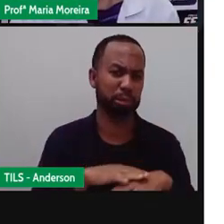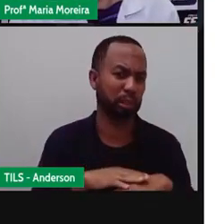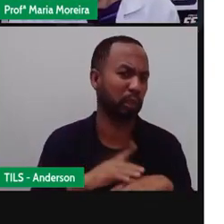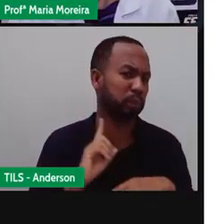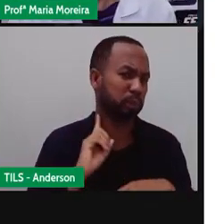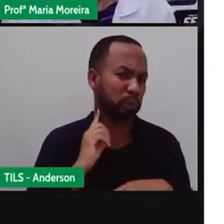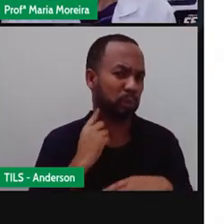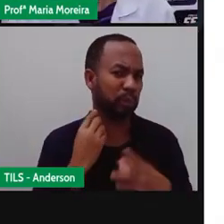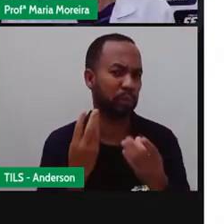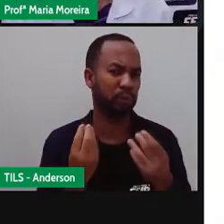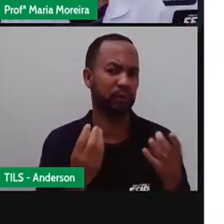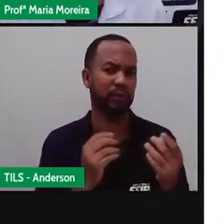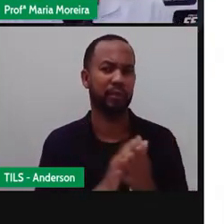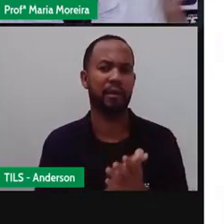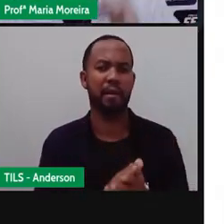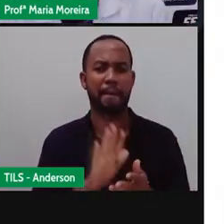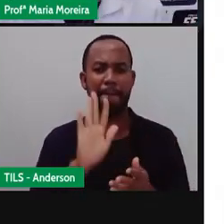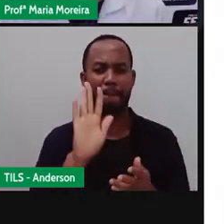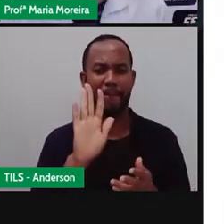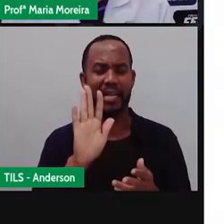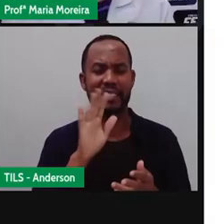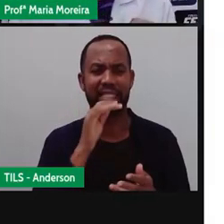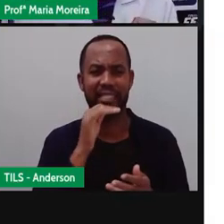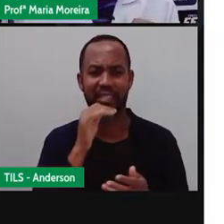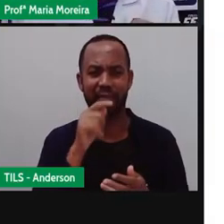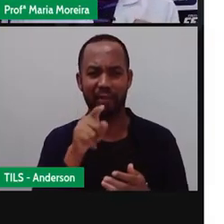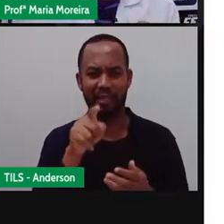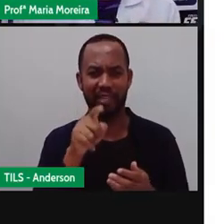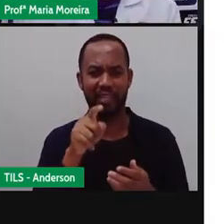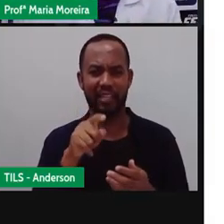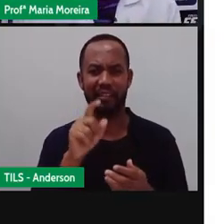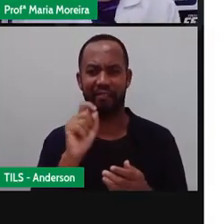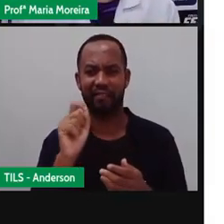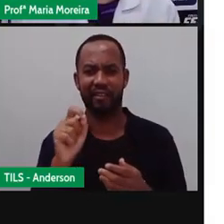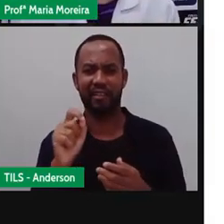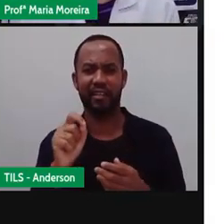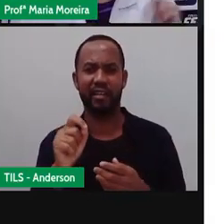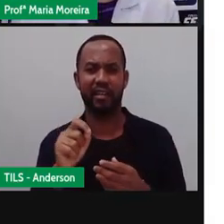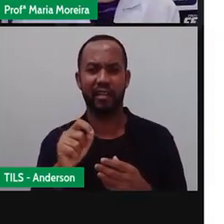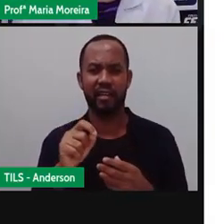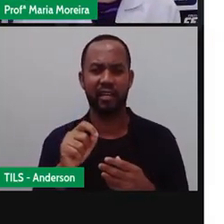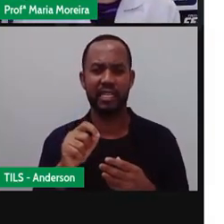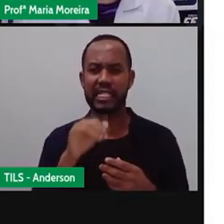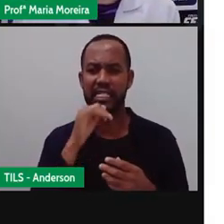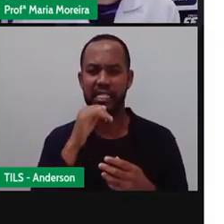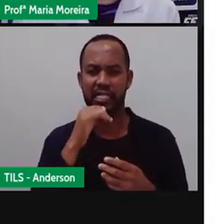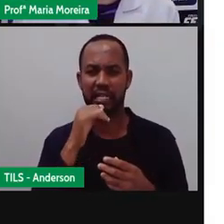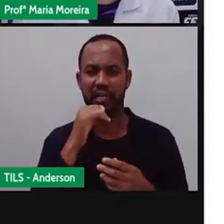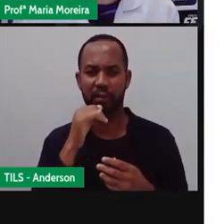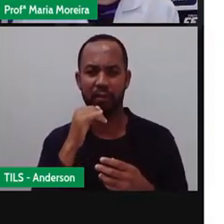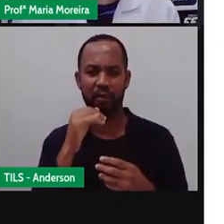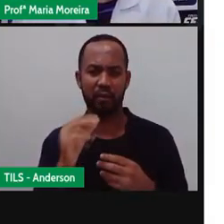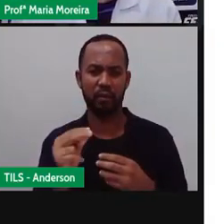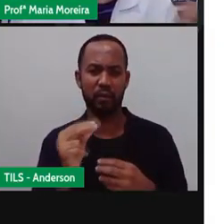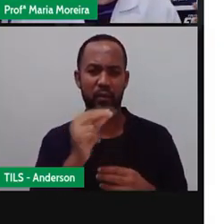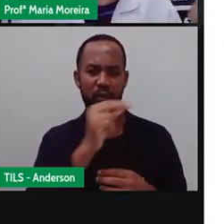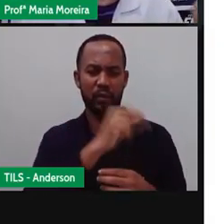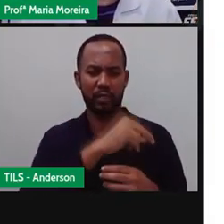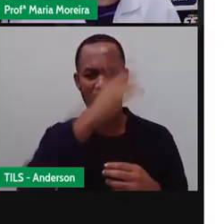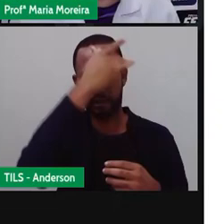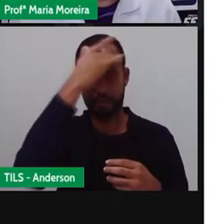nada, mas quando eles transmitem isso, né, para outros seres, eles trazem o quê?